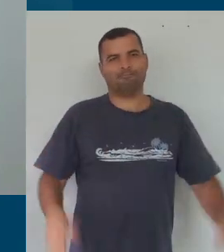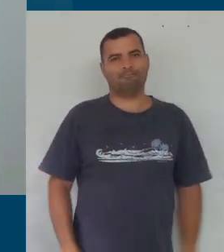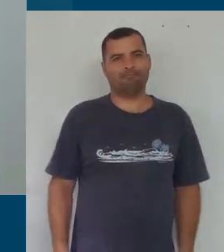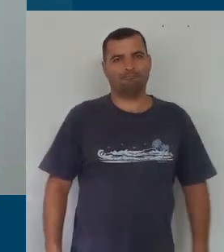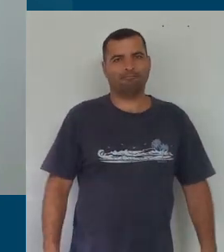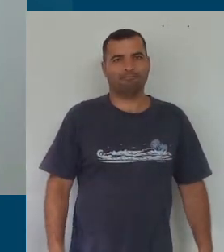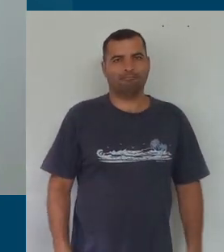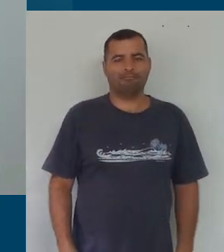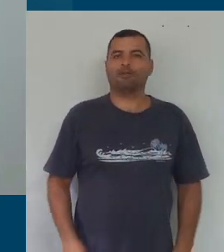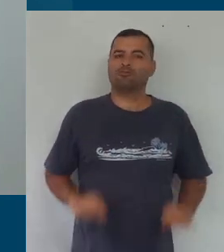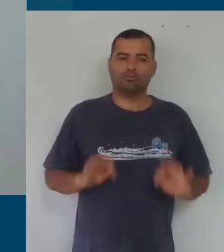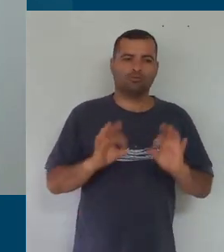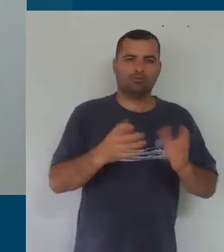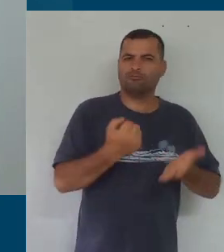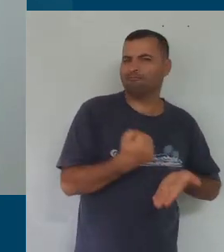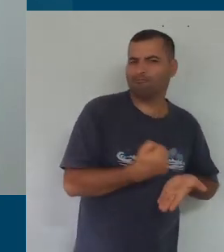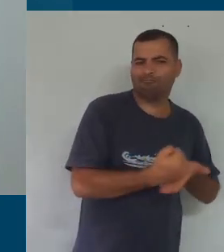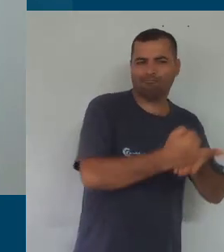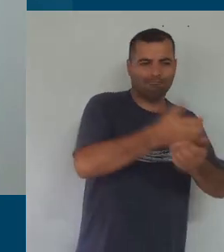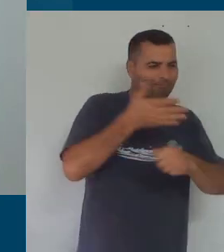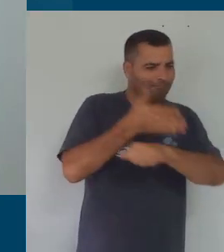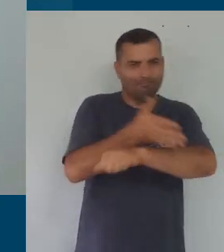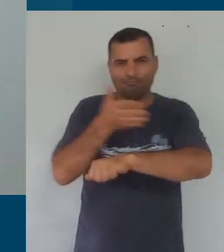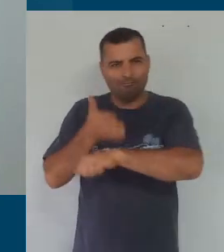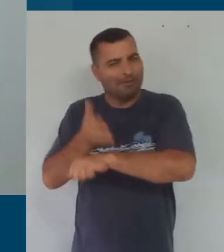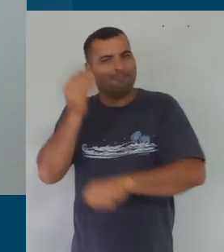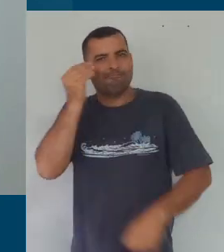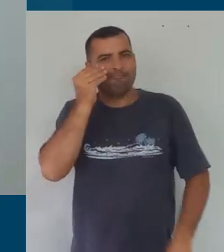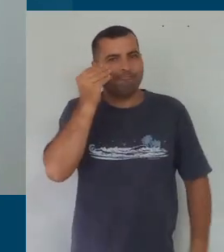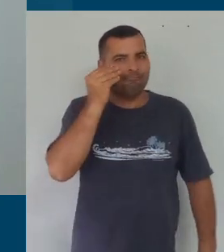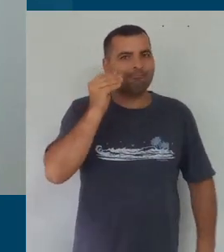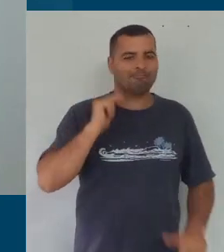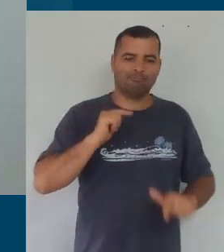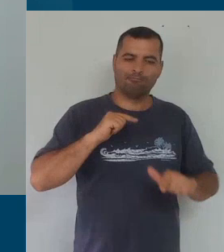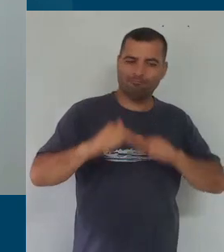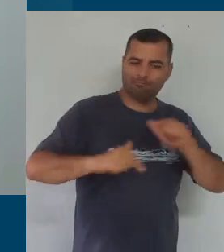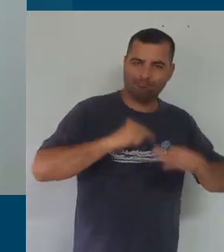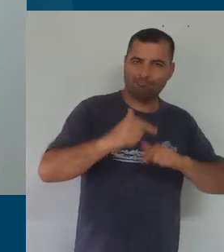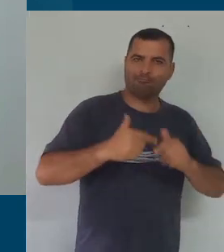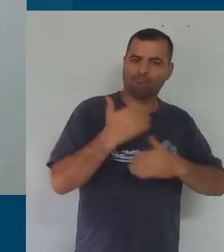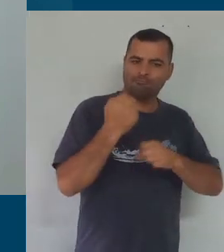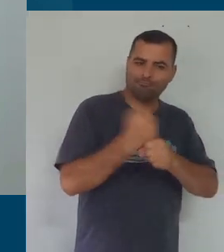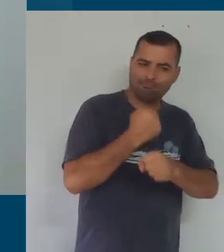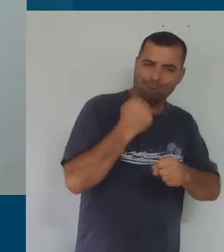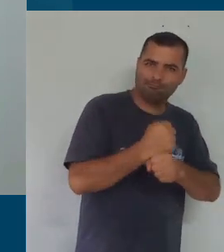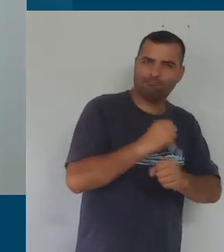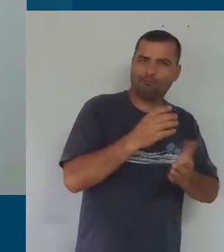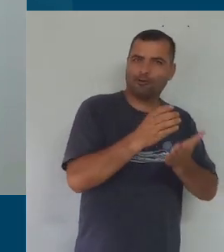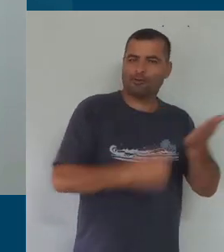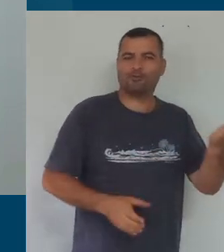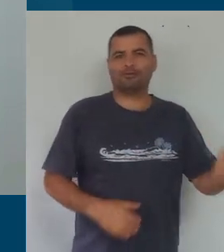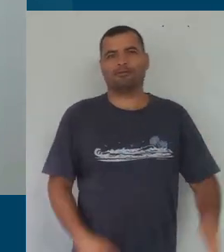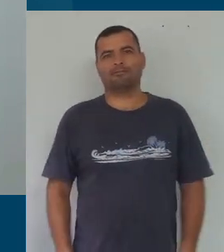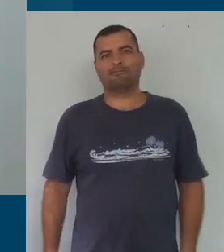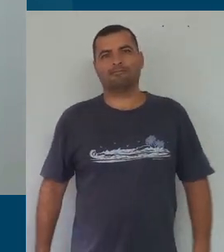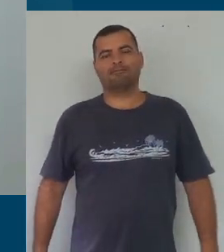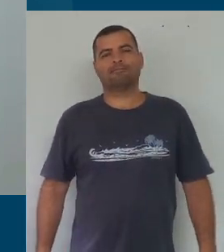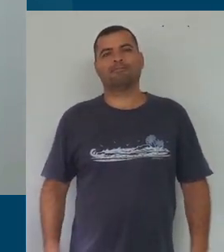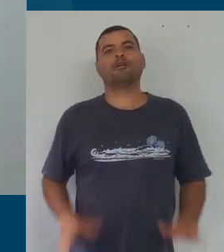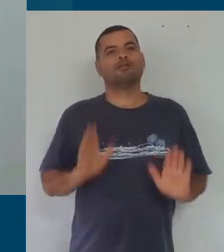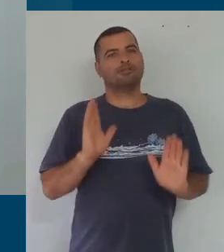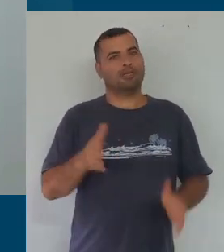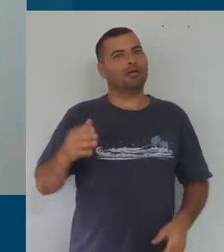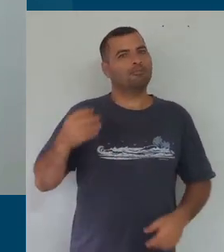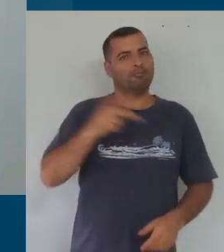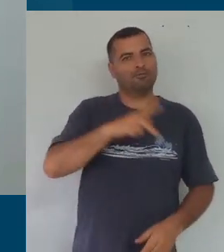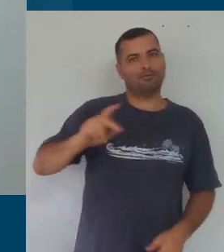participação tão expressiva na construção desse nosso currículo. E, como já disse, professor César